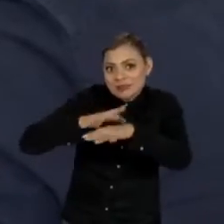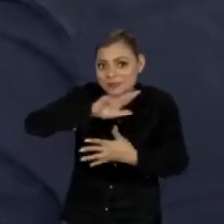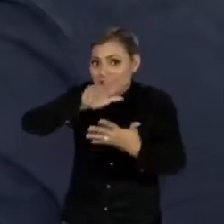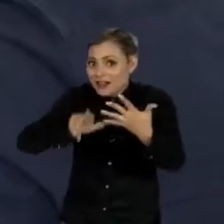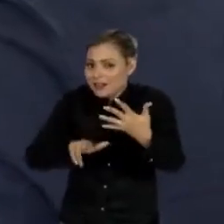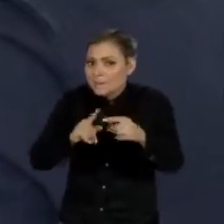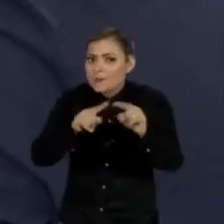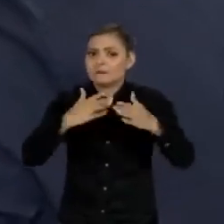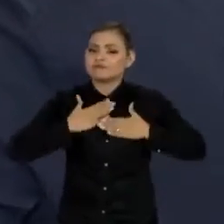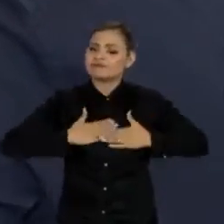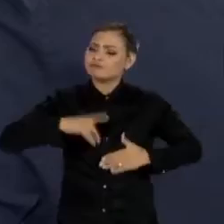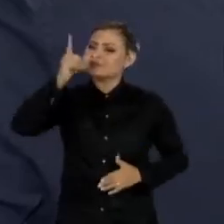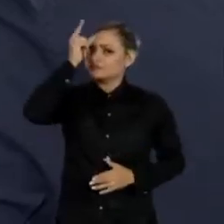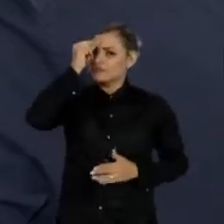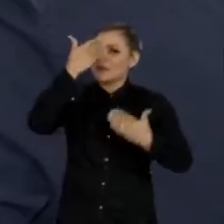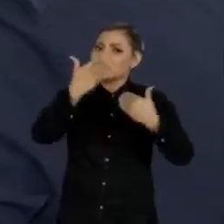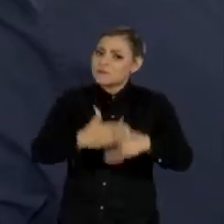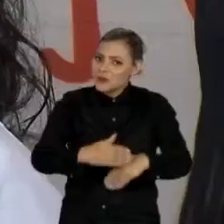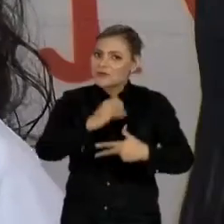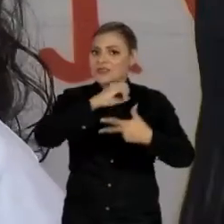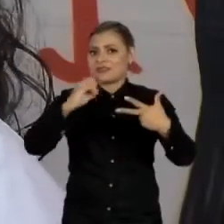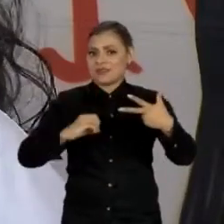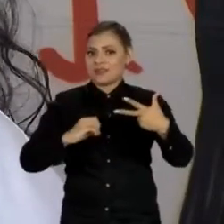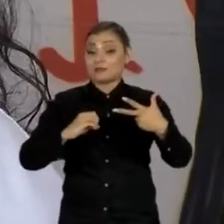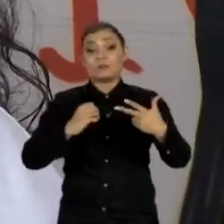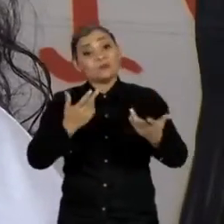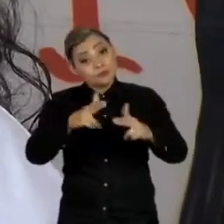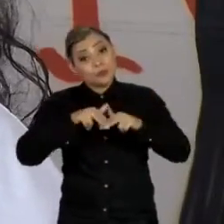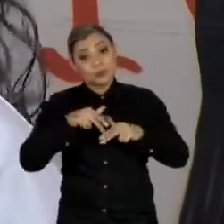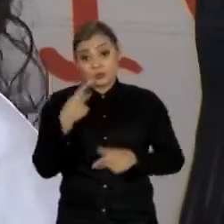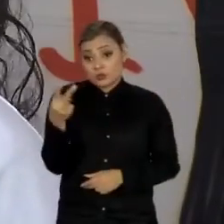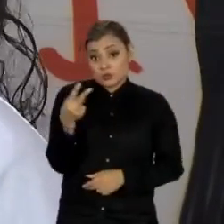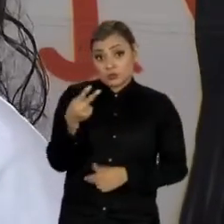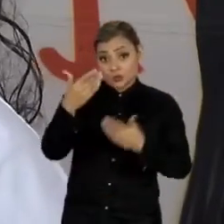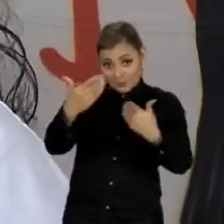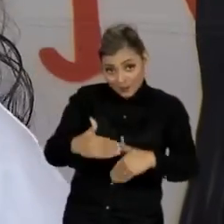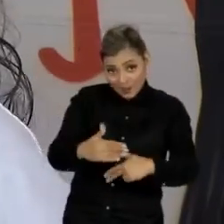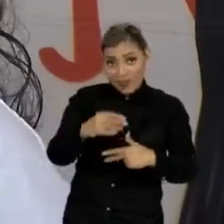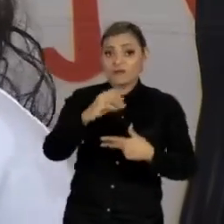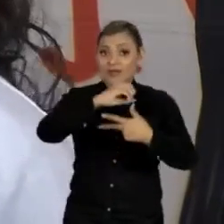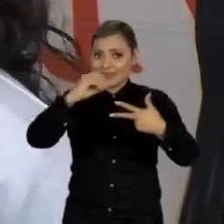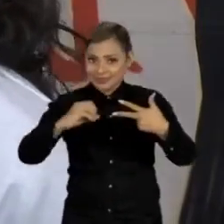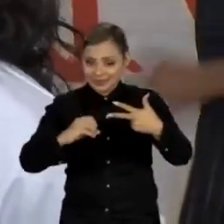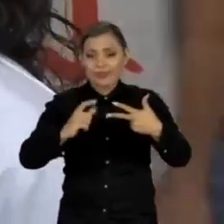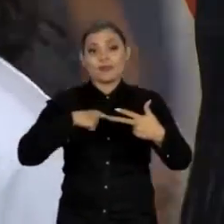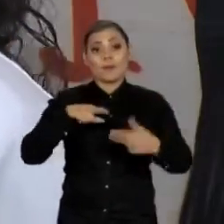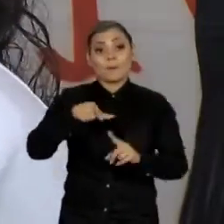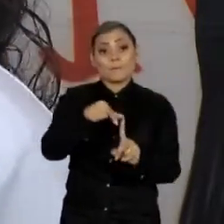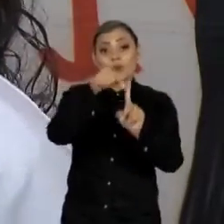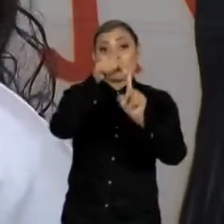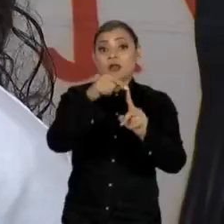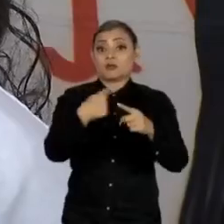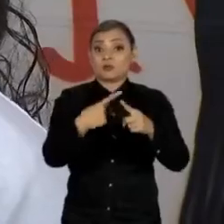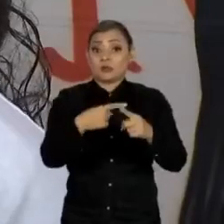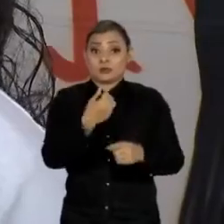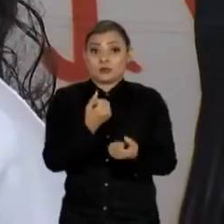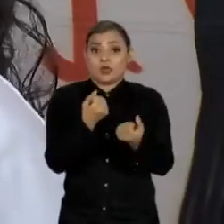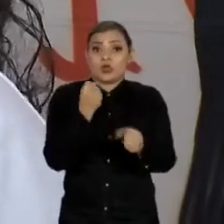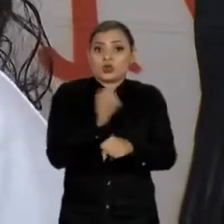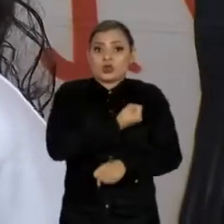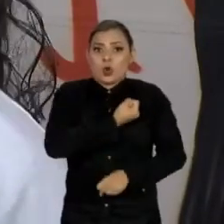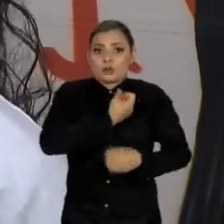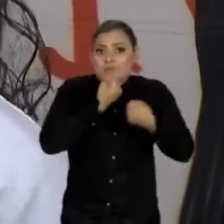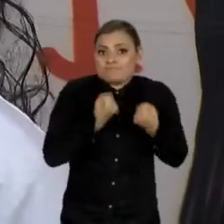isso que a tranquiliza para o segundo dia do Enem. Como o segundo dia é a minha prioridade, né? Por ter mais peso, então eu acho que